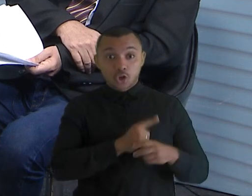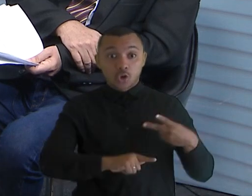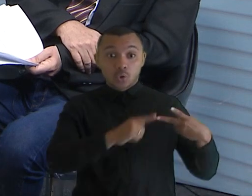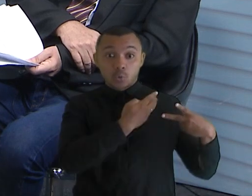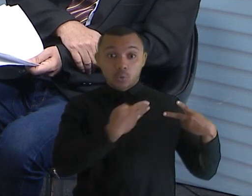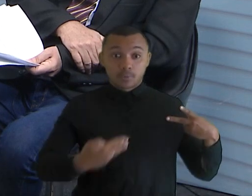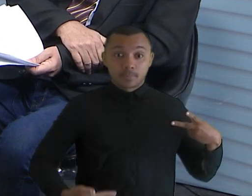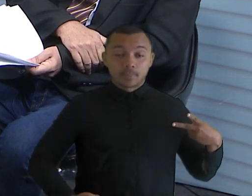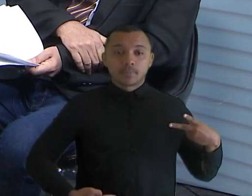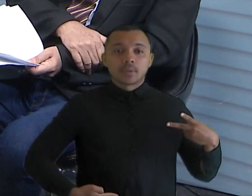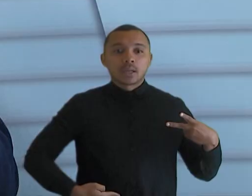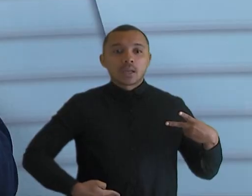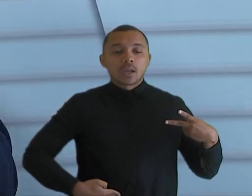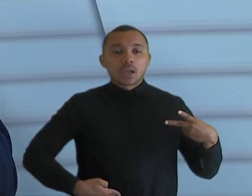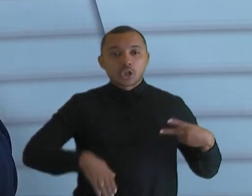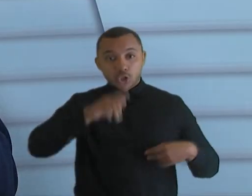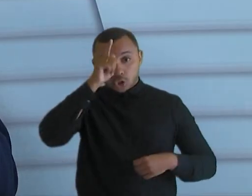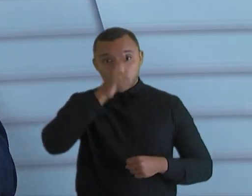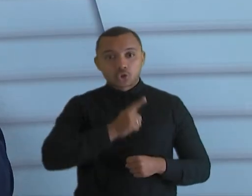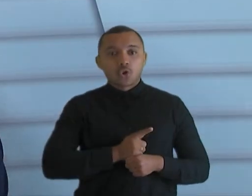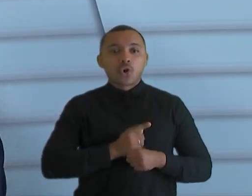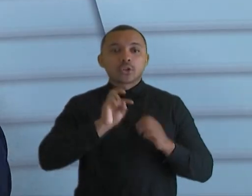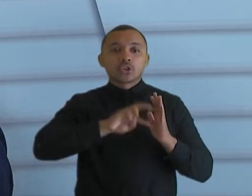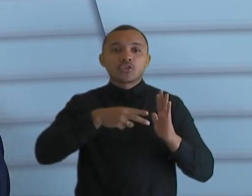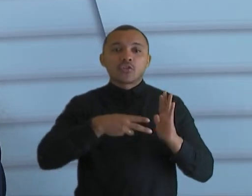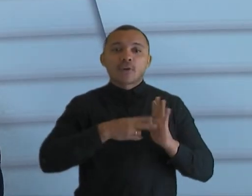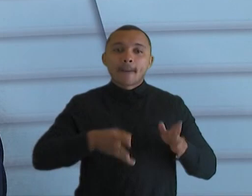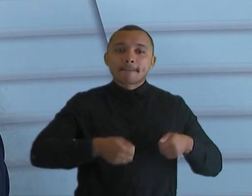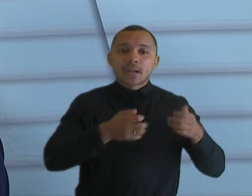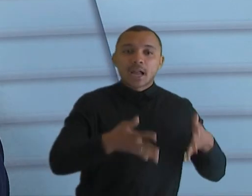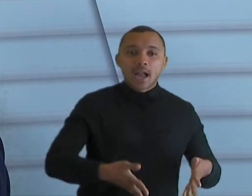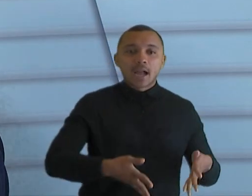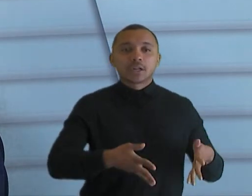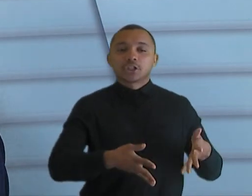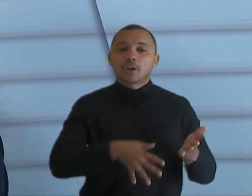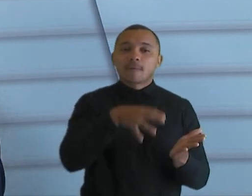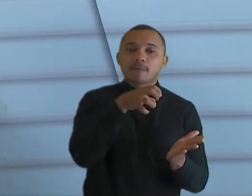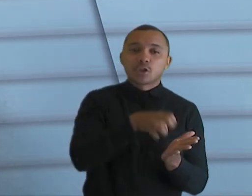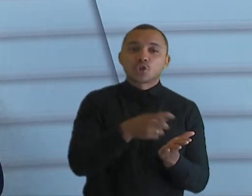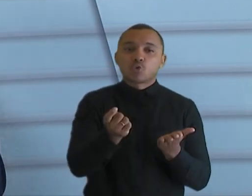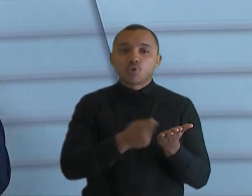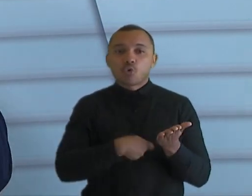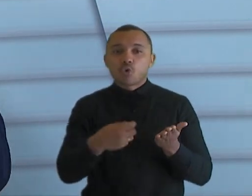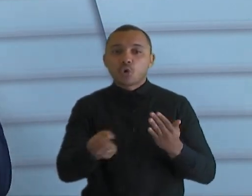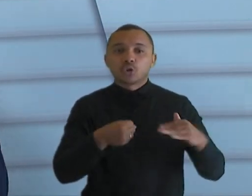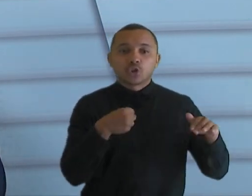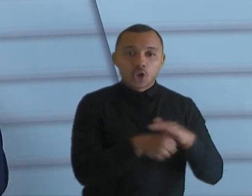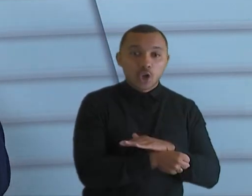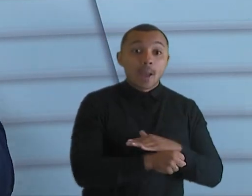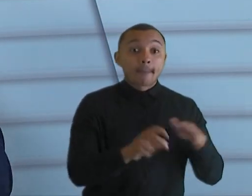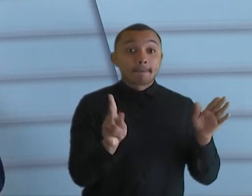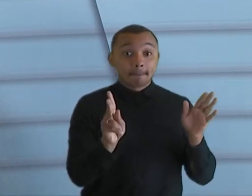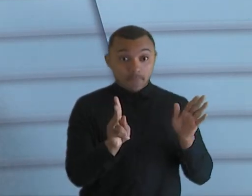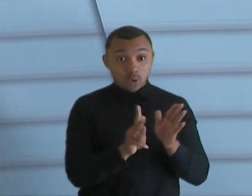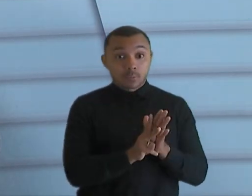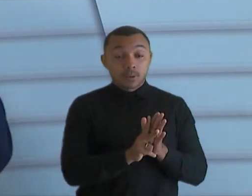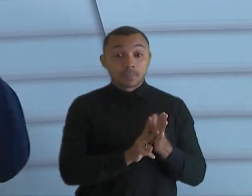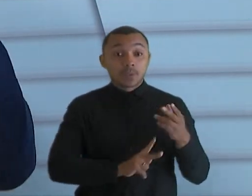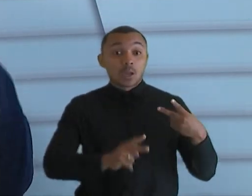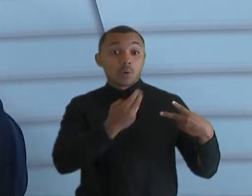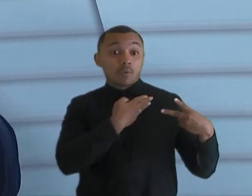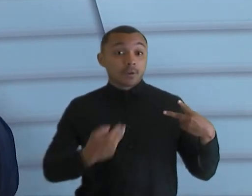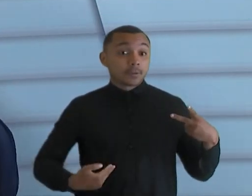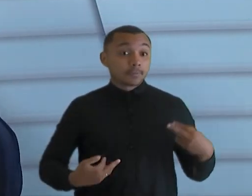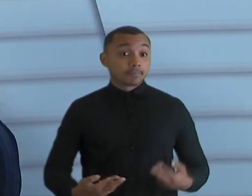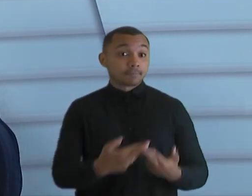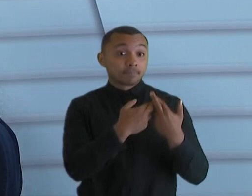A conta de gestão é aquele dia a dia da administração, a licitação, a contratação. Que é da secretaria. A administração, que é da secretaria. governo e do governador. A do governo e do